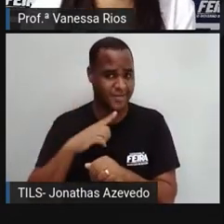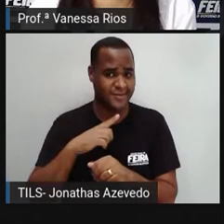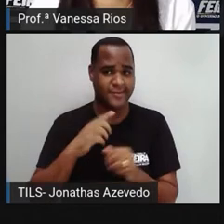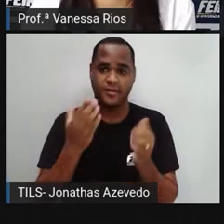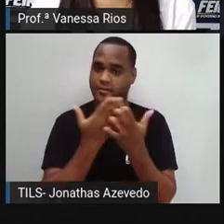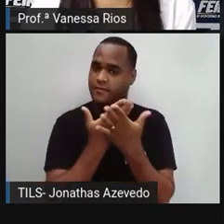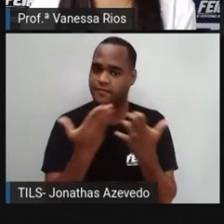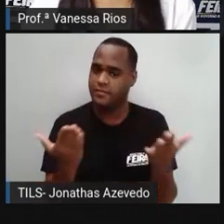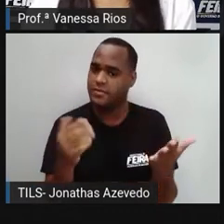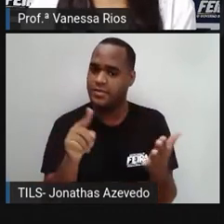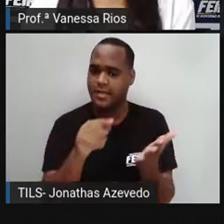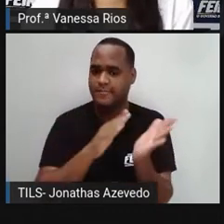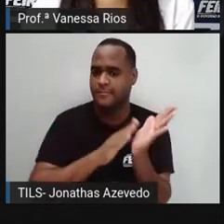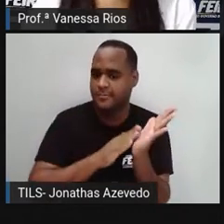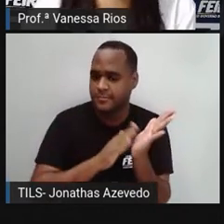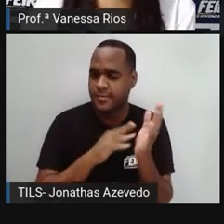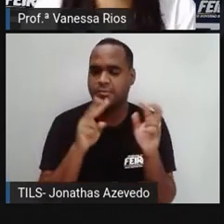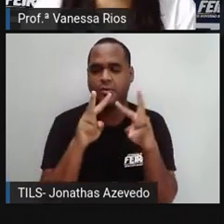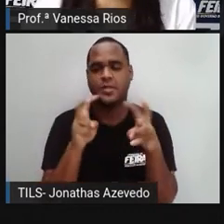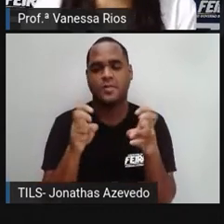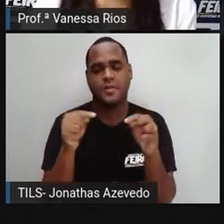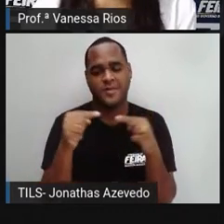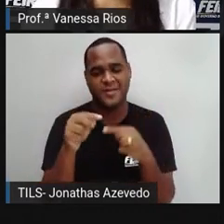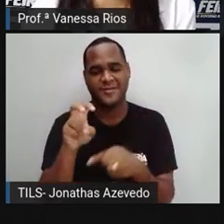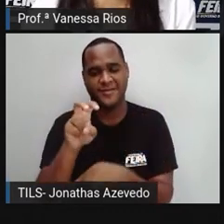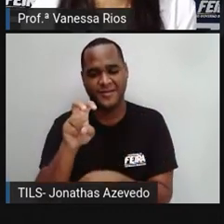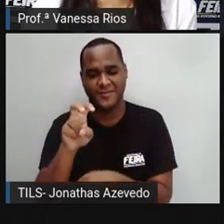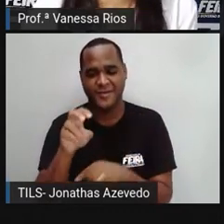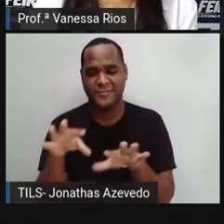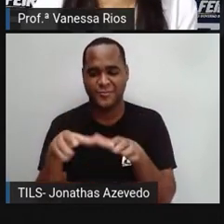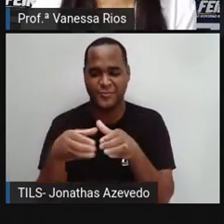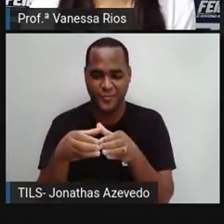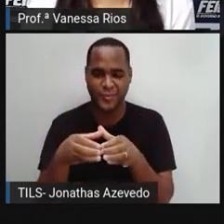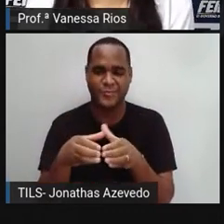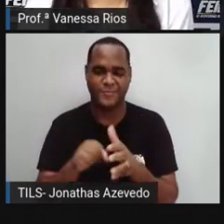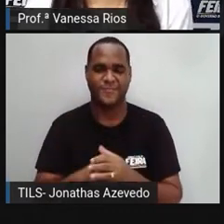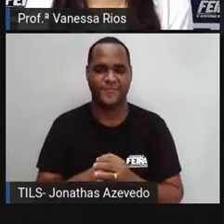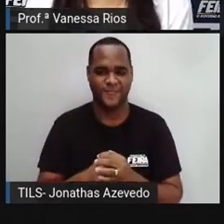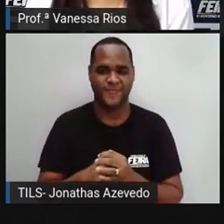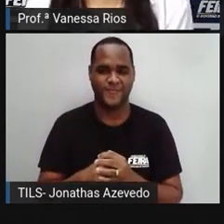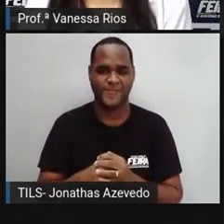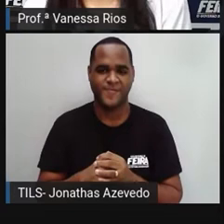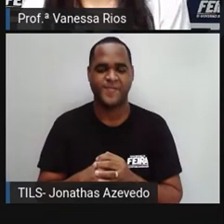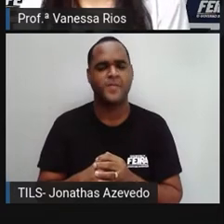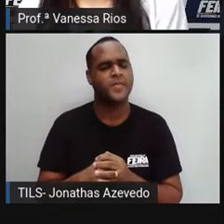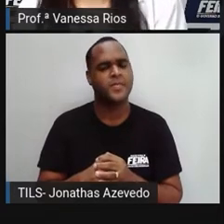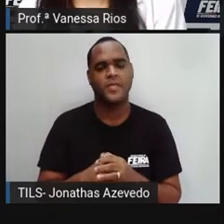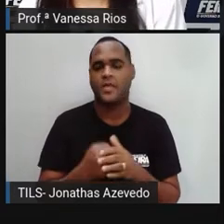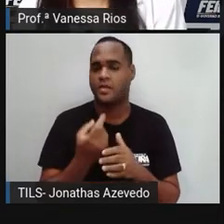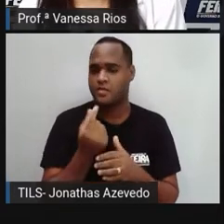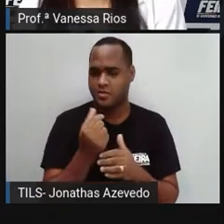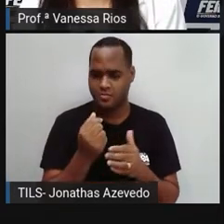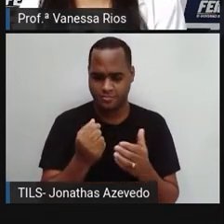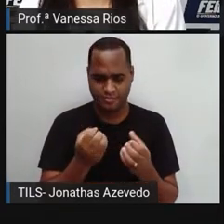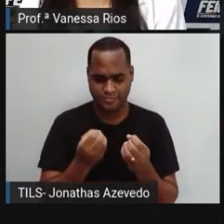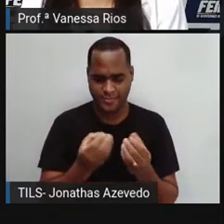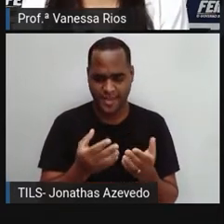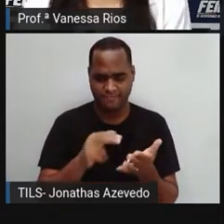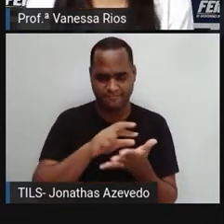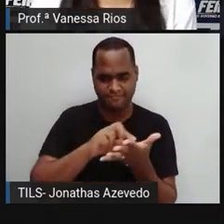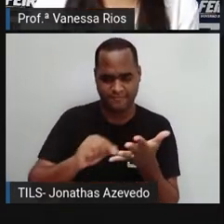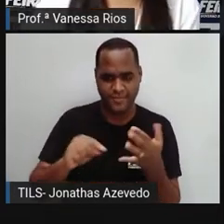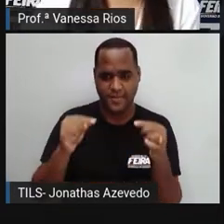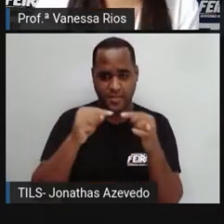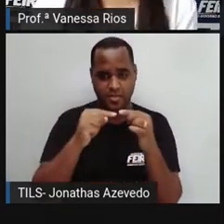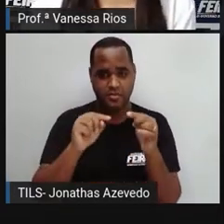alunos aí do quinto ano. E aí empreender seria só para adultos, entre os